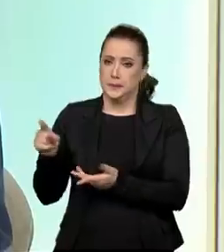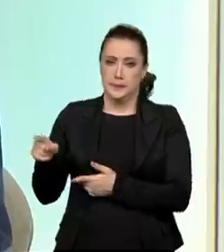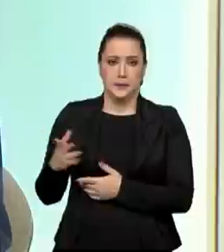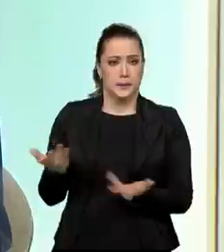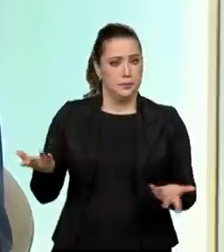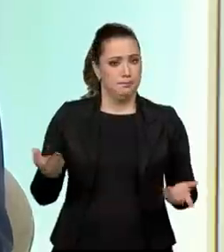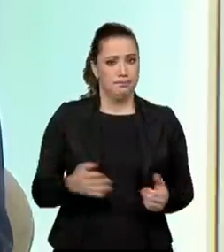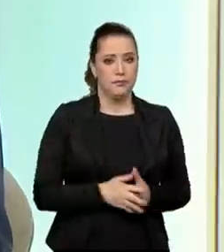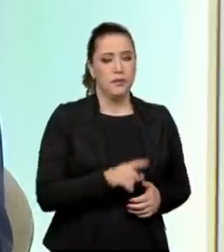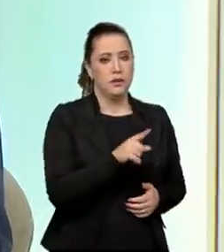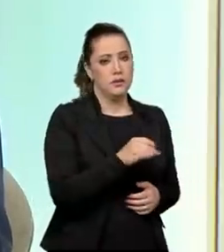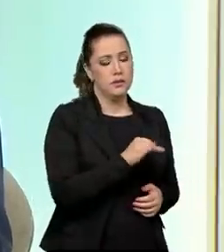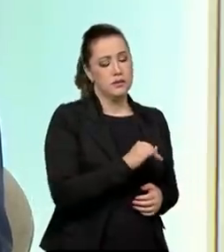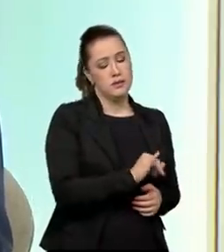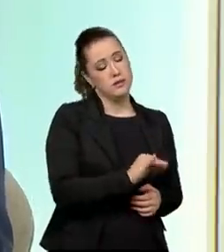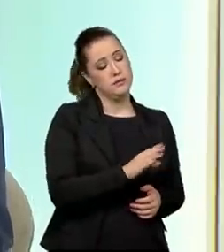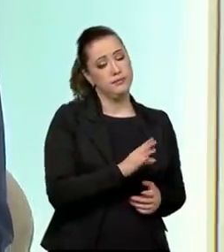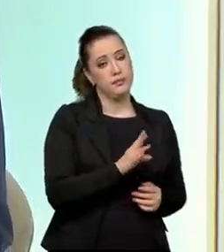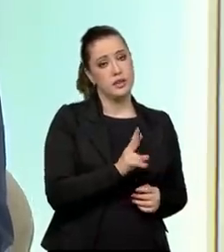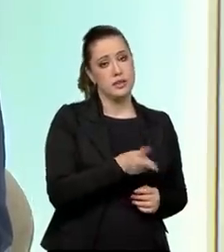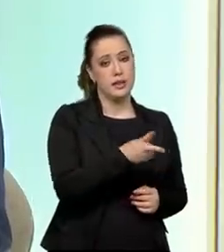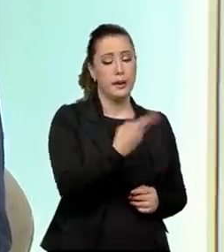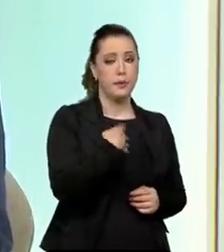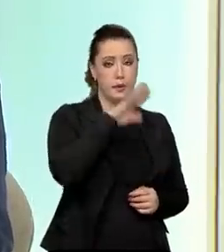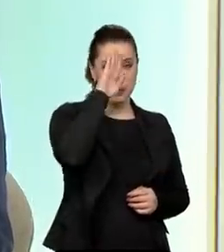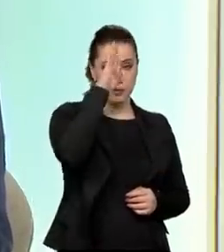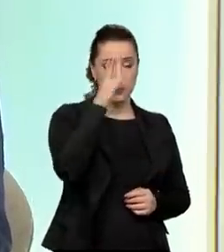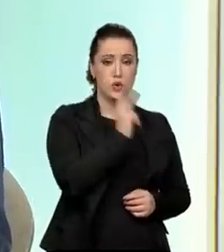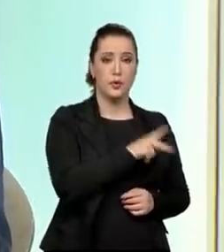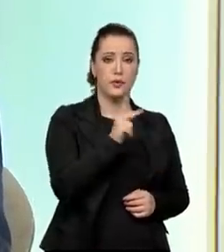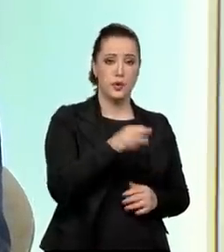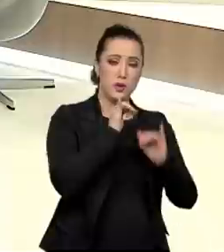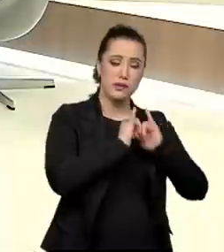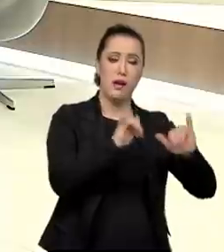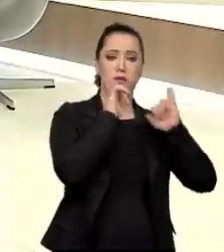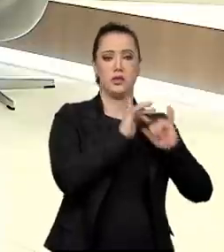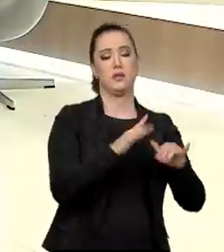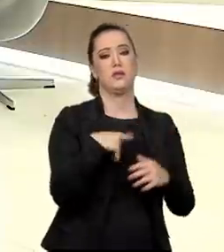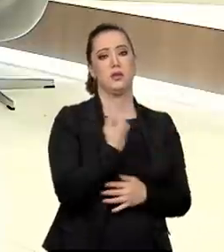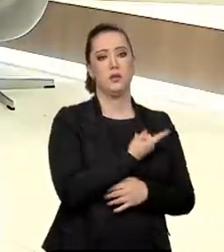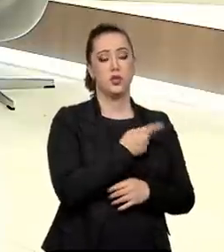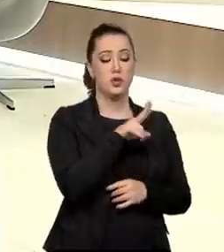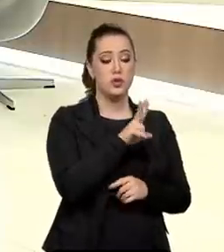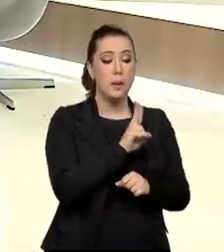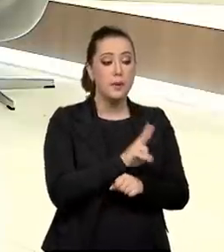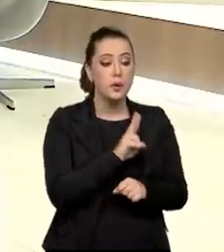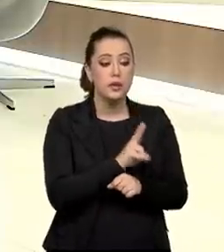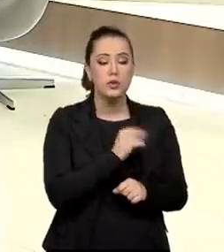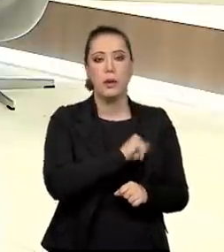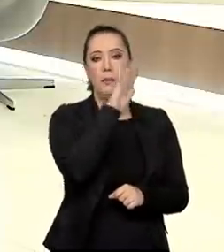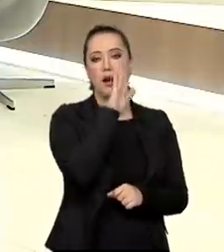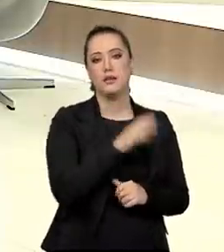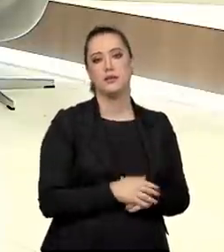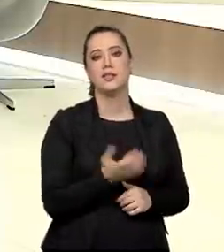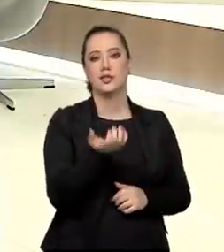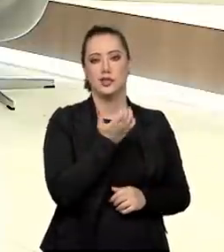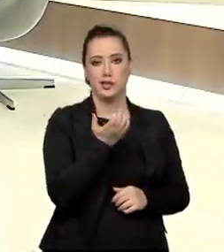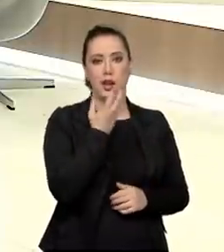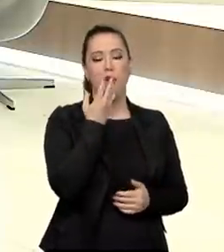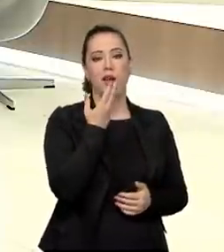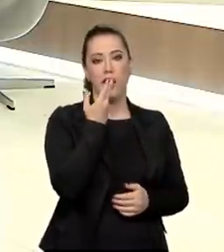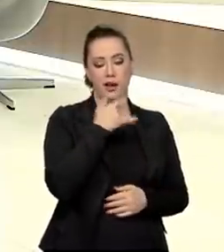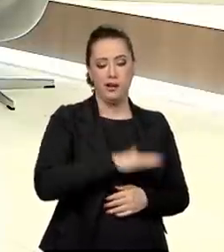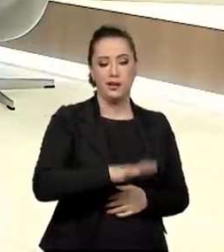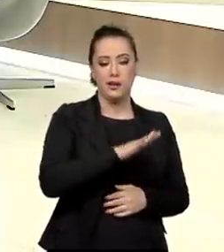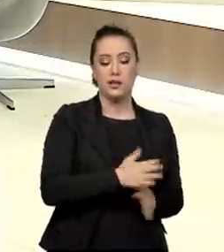principalmente os professores que fazem as denúncias. Então, a gente quer fechar esse cerco um pouco mais. A gente quer que a criança e o adolescente